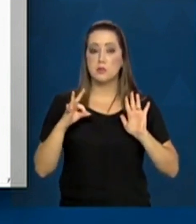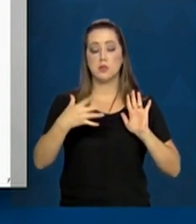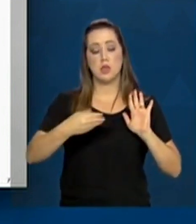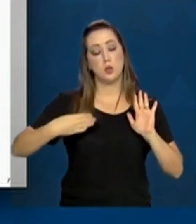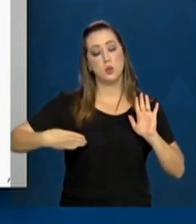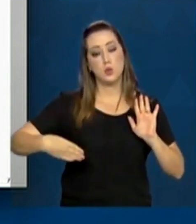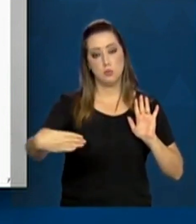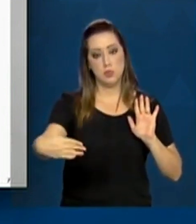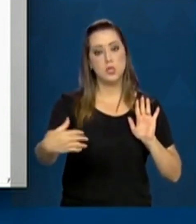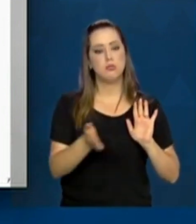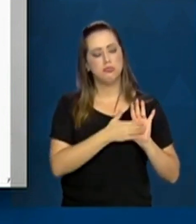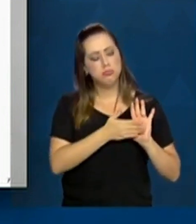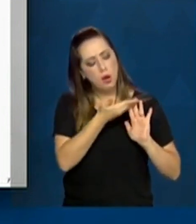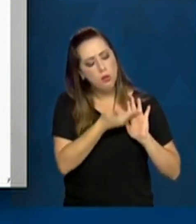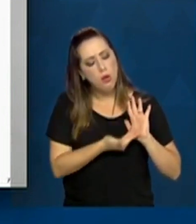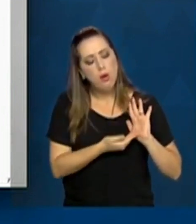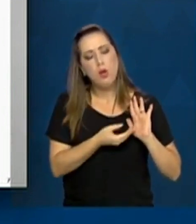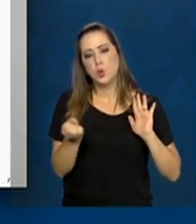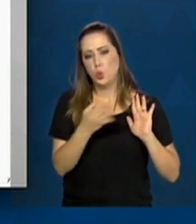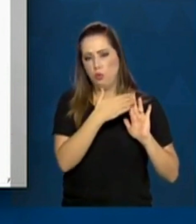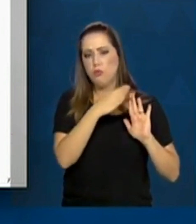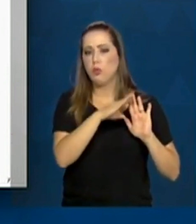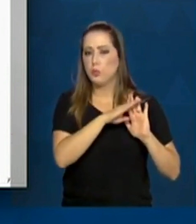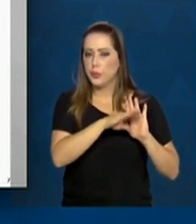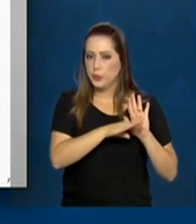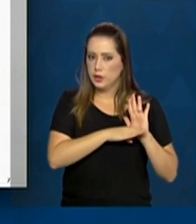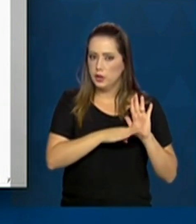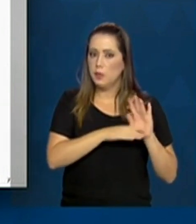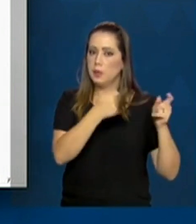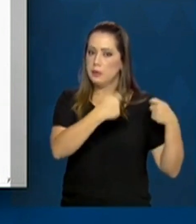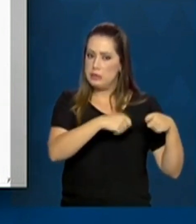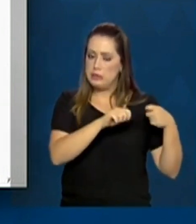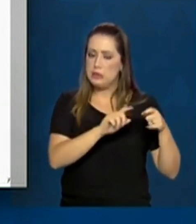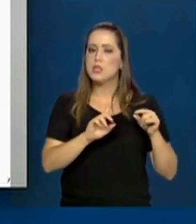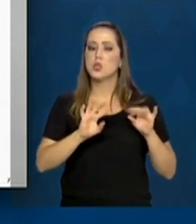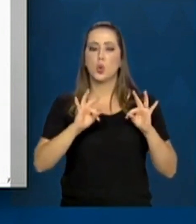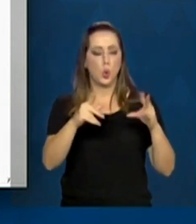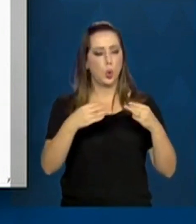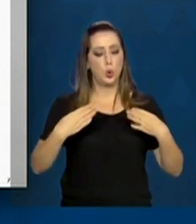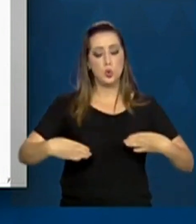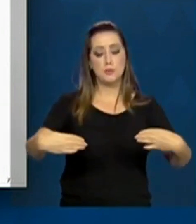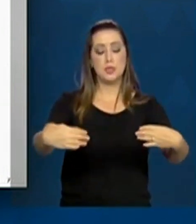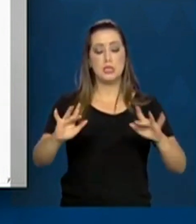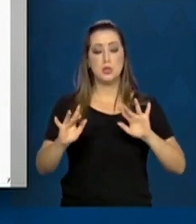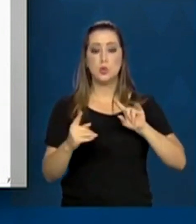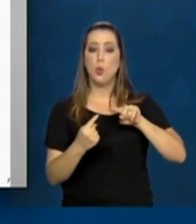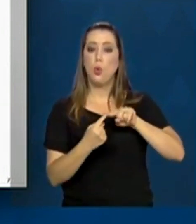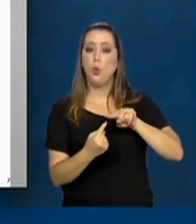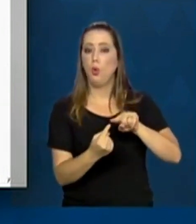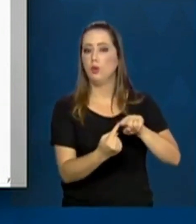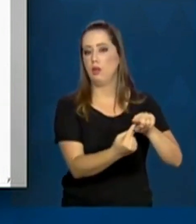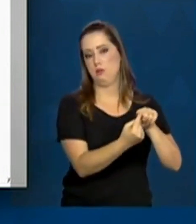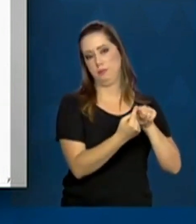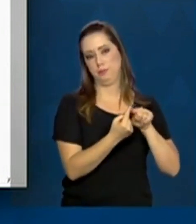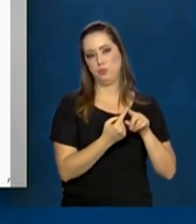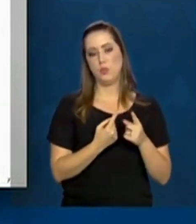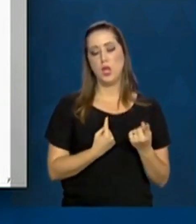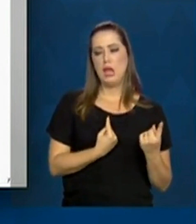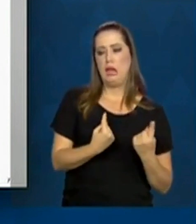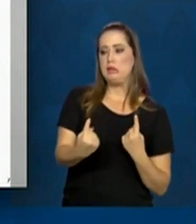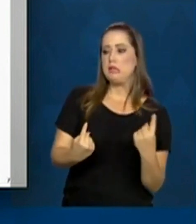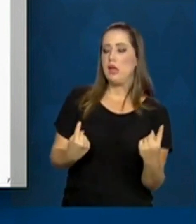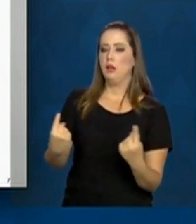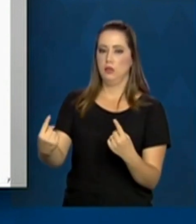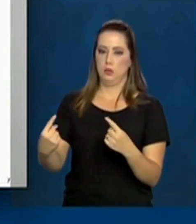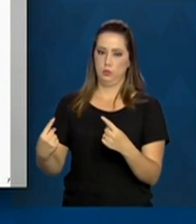aceitação unânime, a necessidade do programa. E cada ministério vai trabalhar no seu ministério, logicamente haverá um